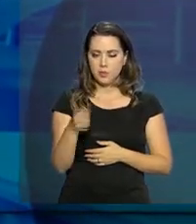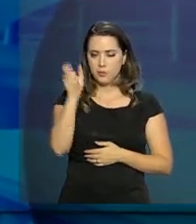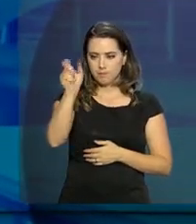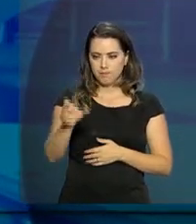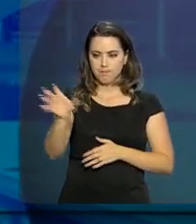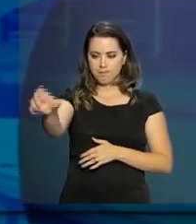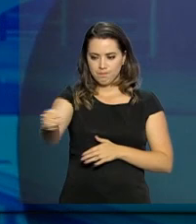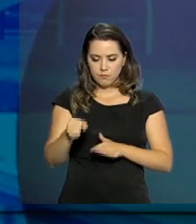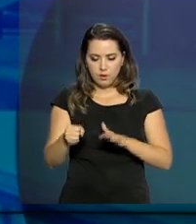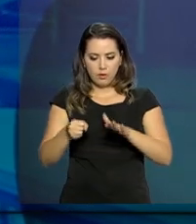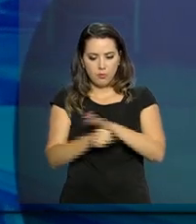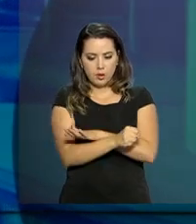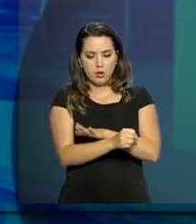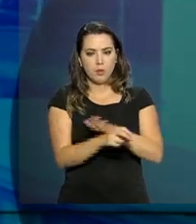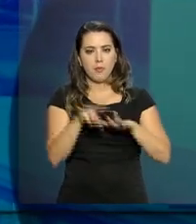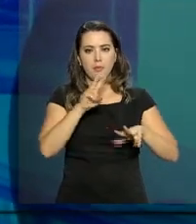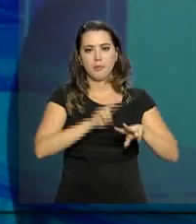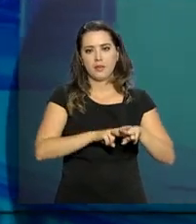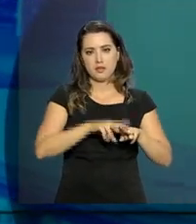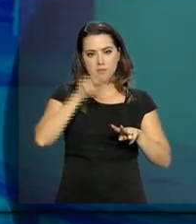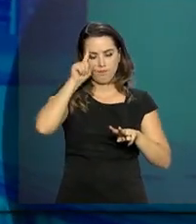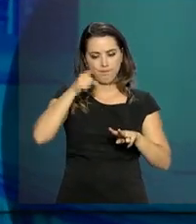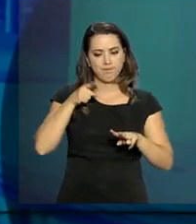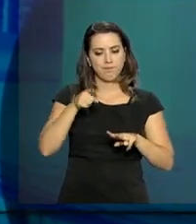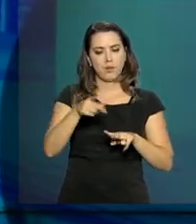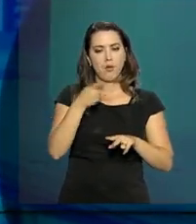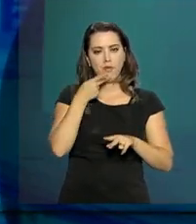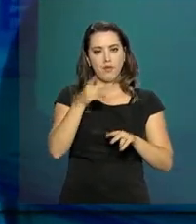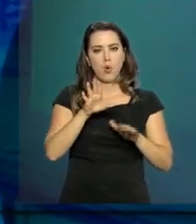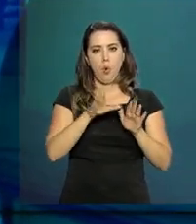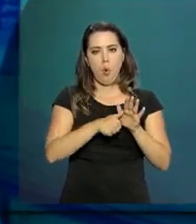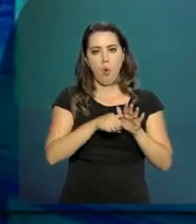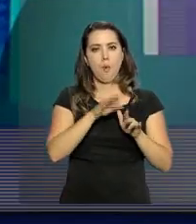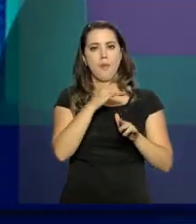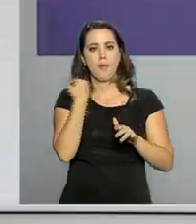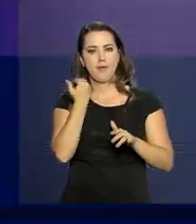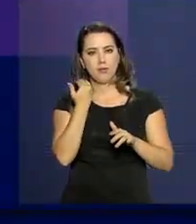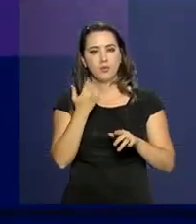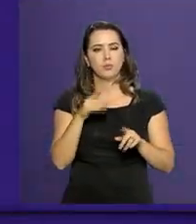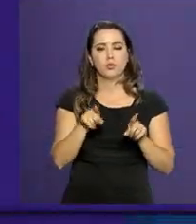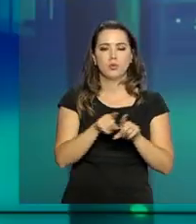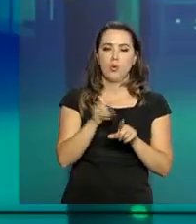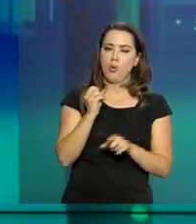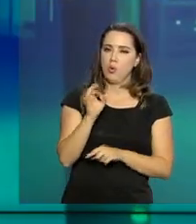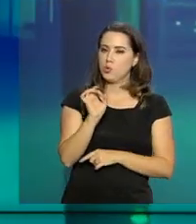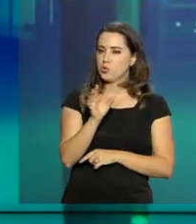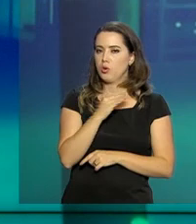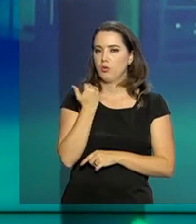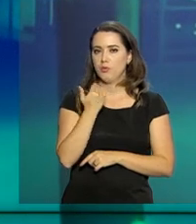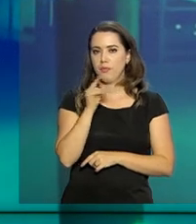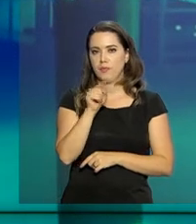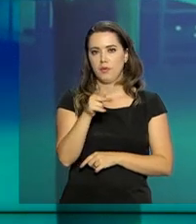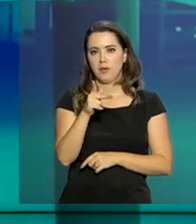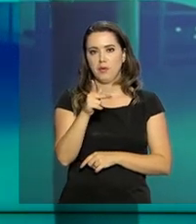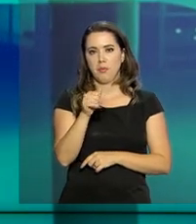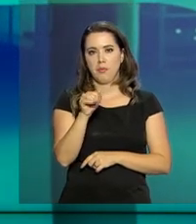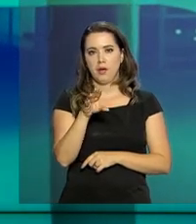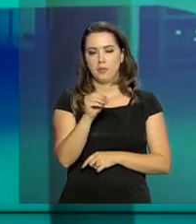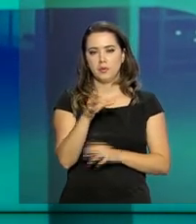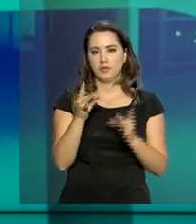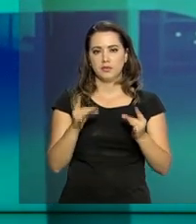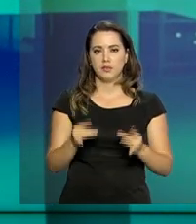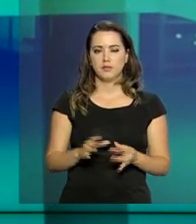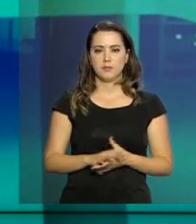todo o país, acusados pelos crimes de roubo e de latrocínio, que é o roubo seguido de morte. Pablo Mundim tem os